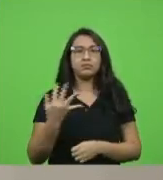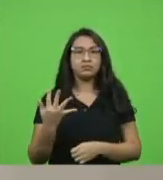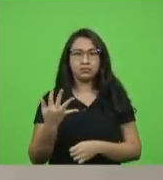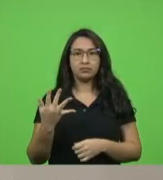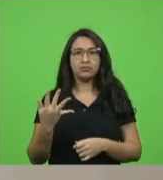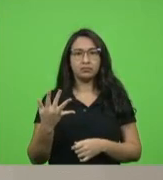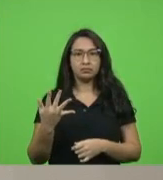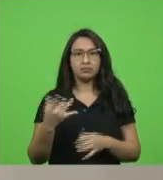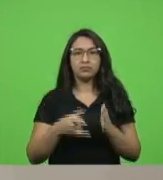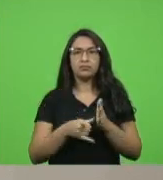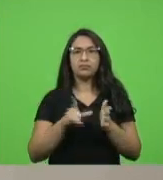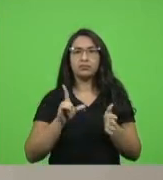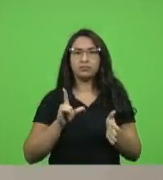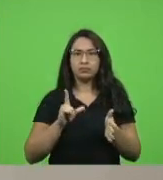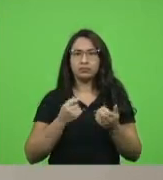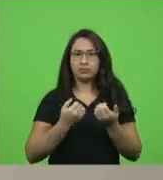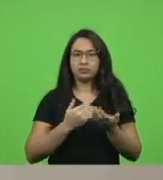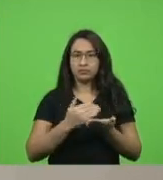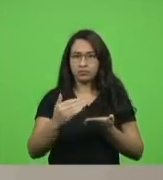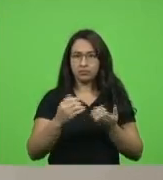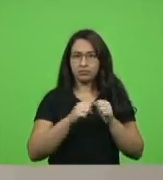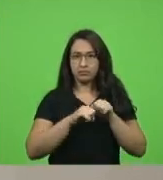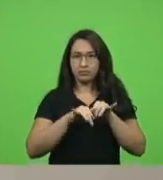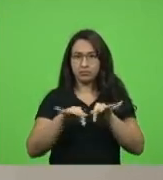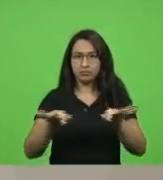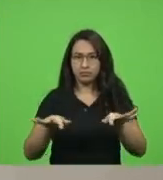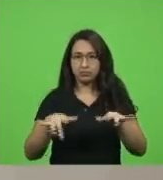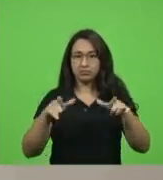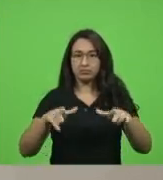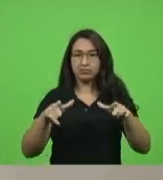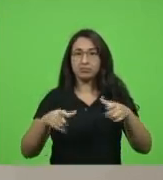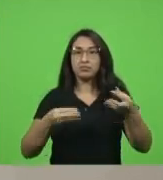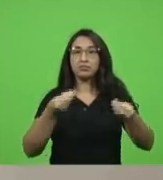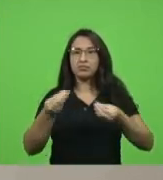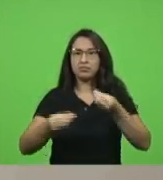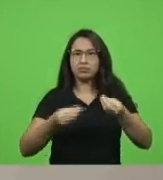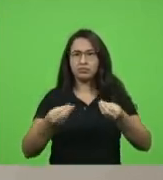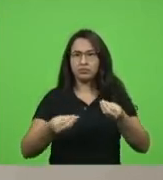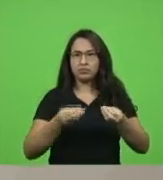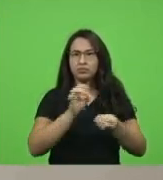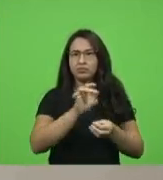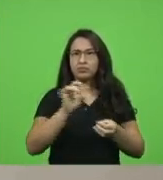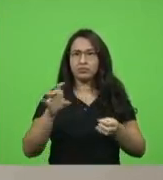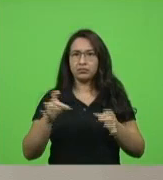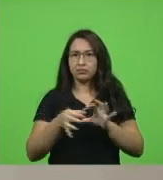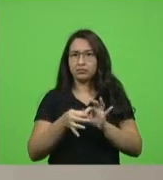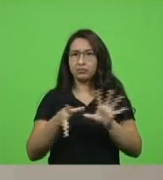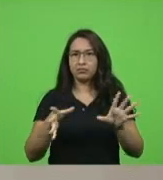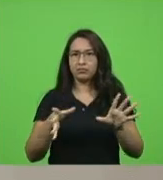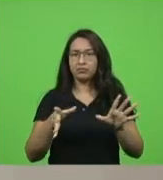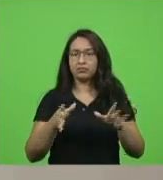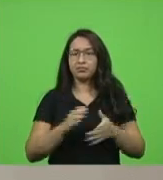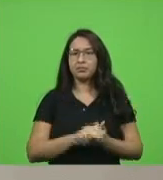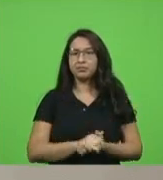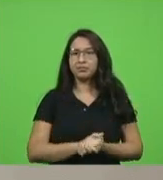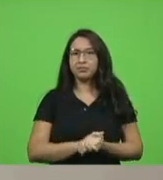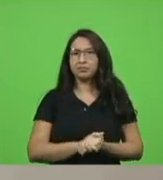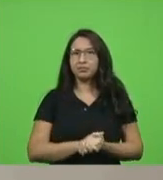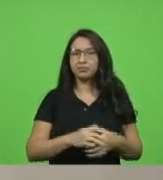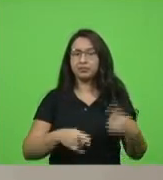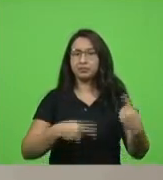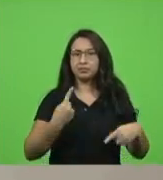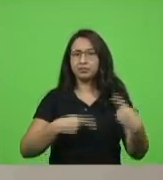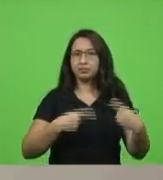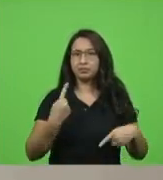do início da pandemia e o local em que se encontra cada um dos leitos abertos durante o período de pandemia em discussão não havendo quem queira